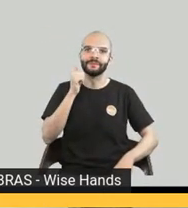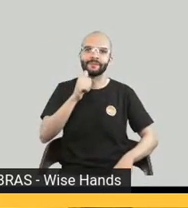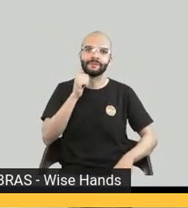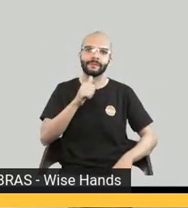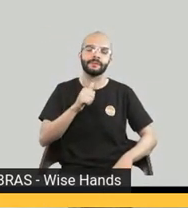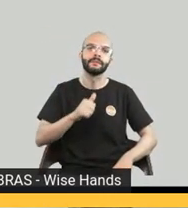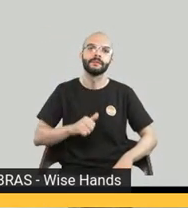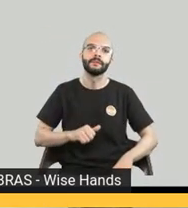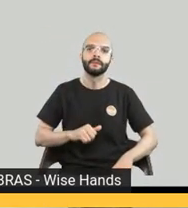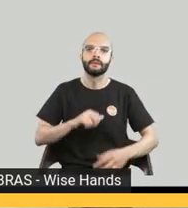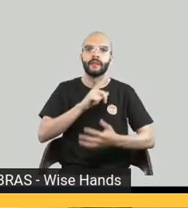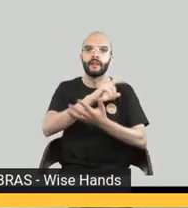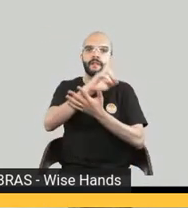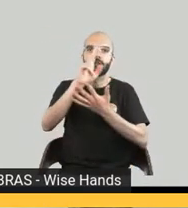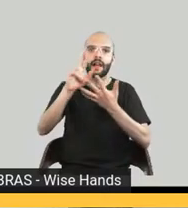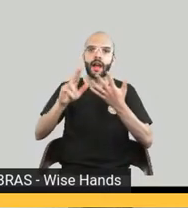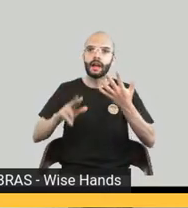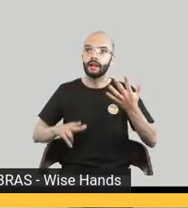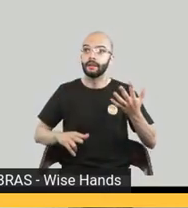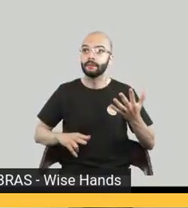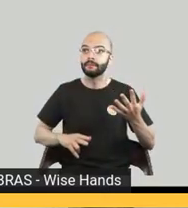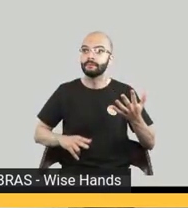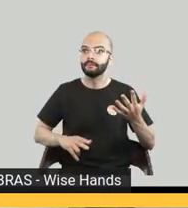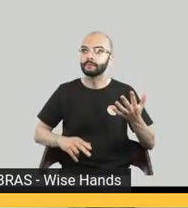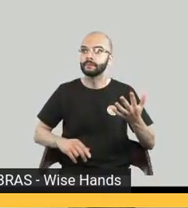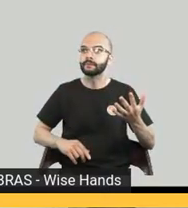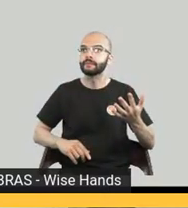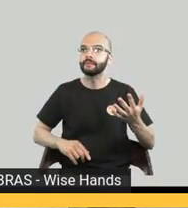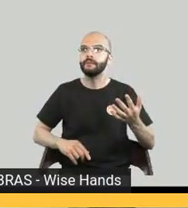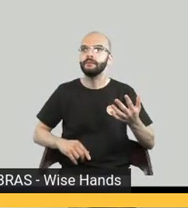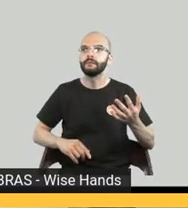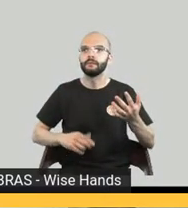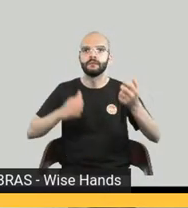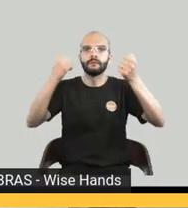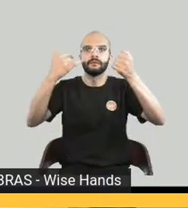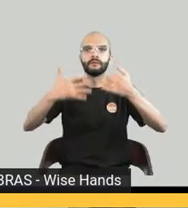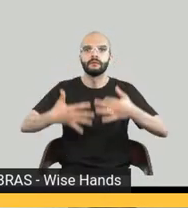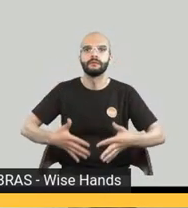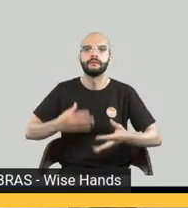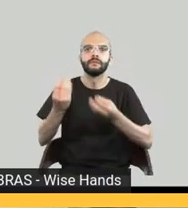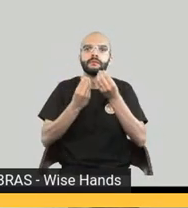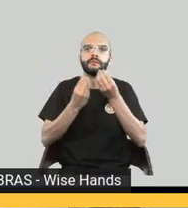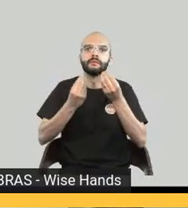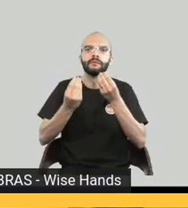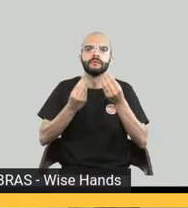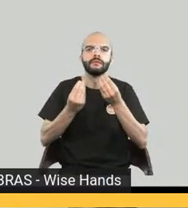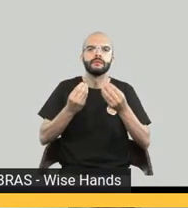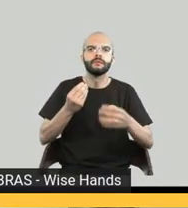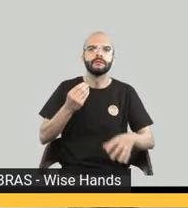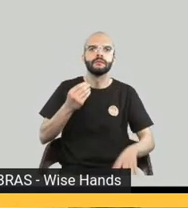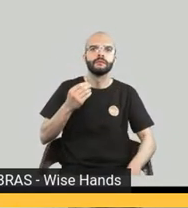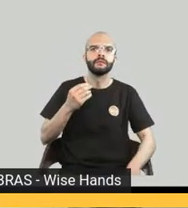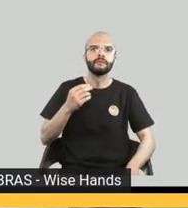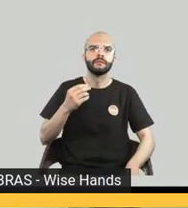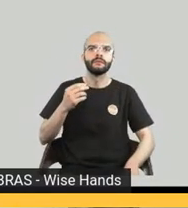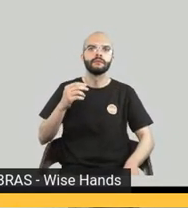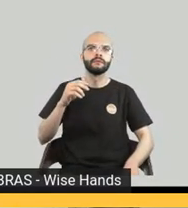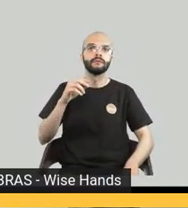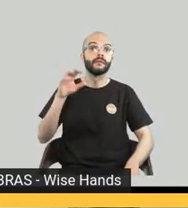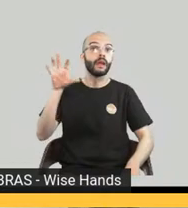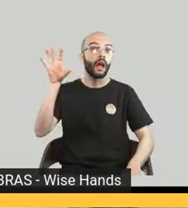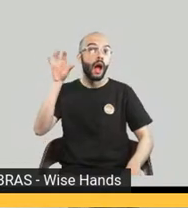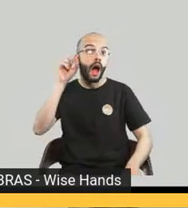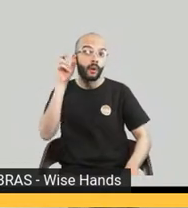que pode também dar um pouco mais de luz sobre essa produção de áudio inclusive em áudio eu convido vocês a